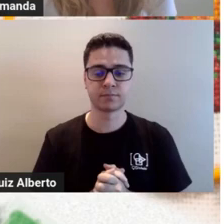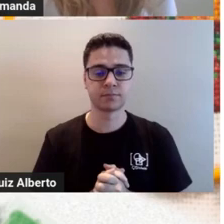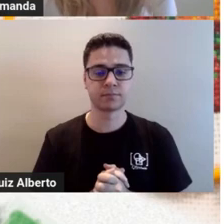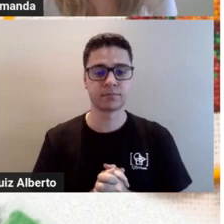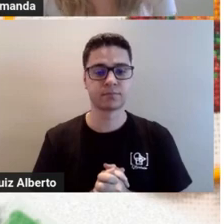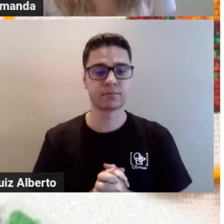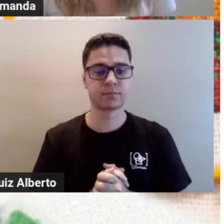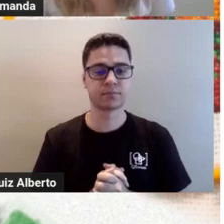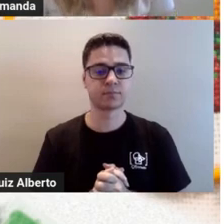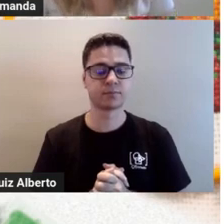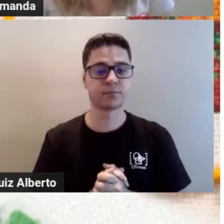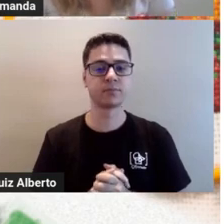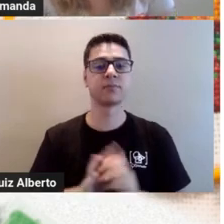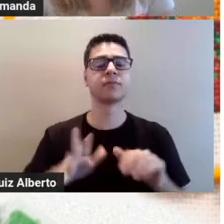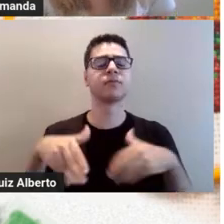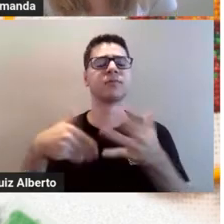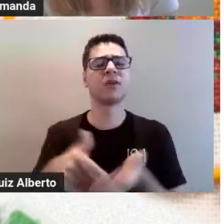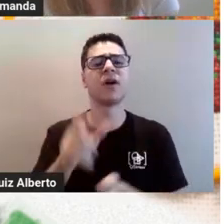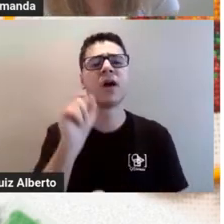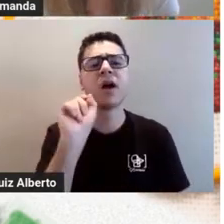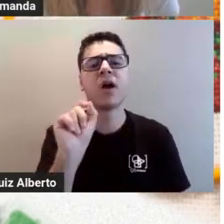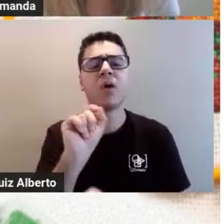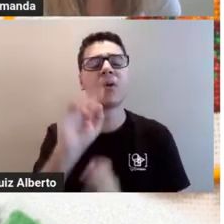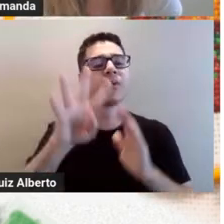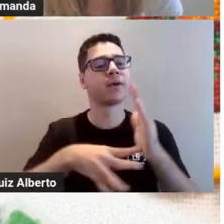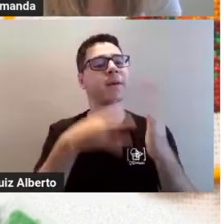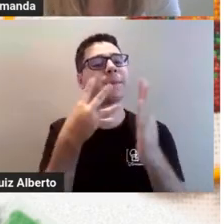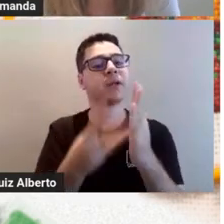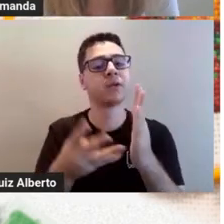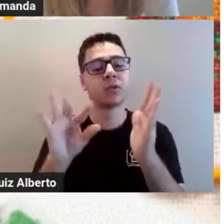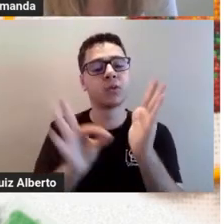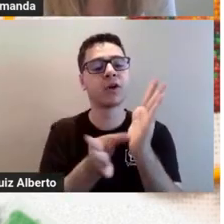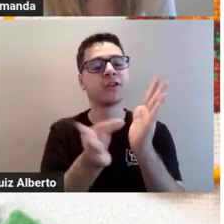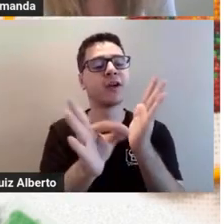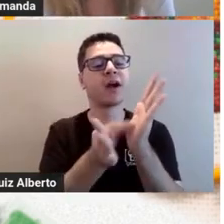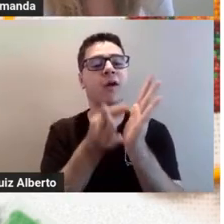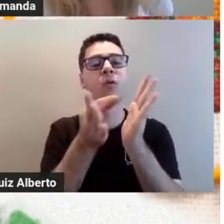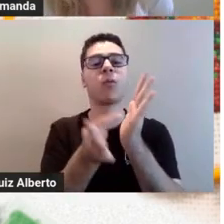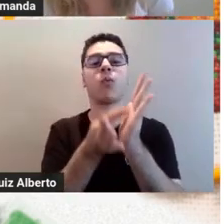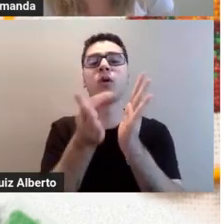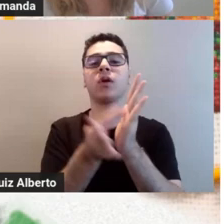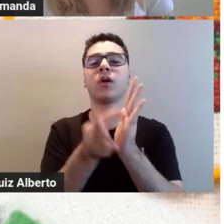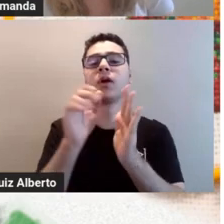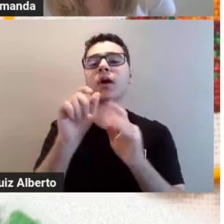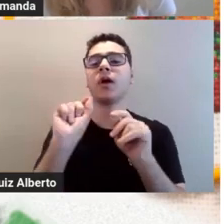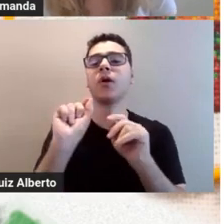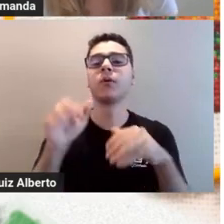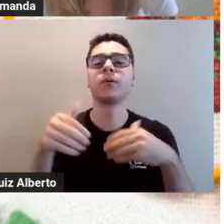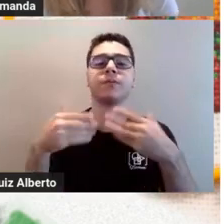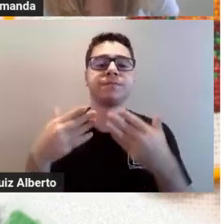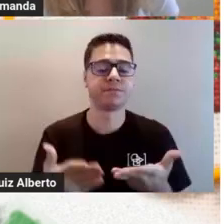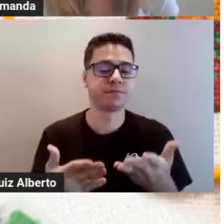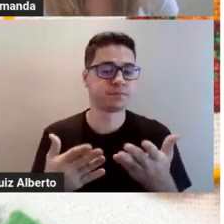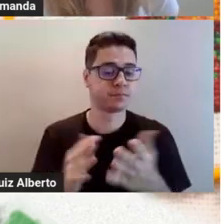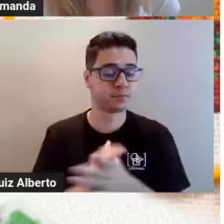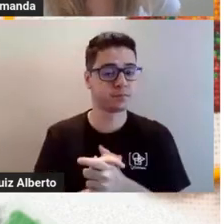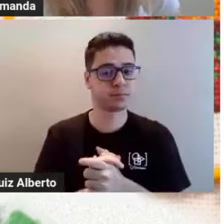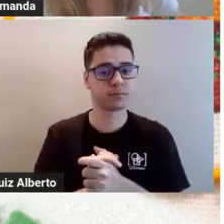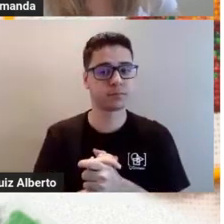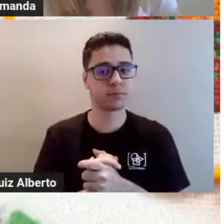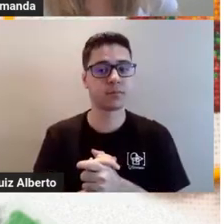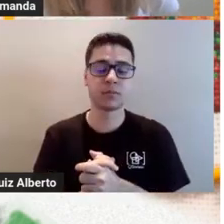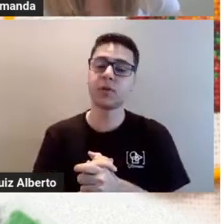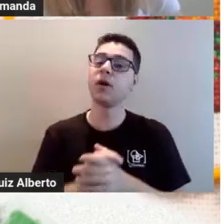E o que que é a pintura de agulha, né, que a gente está falando? A pintura de agulha, ela é uma